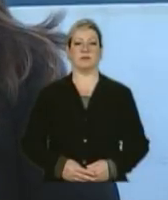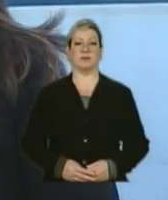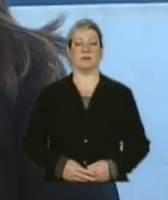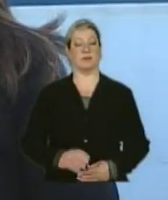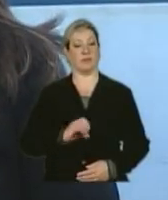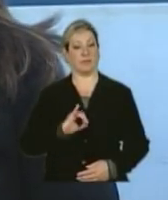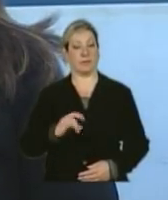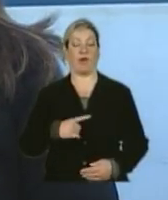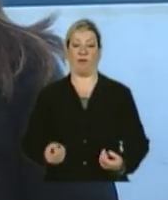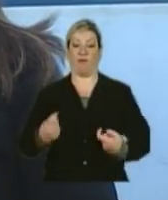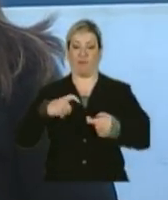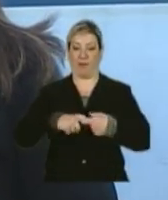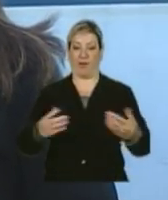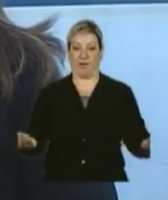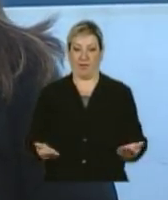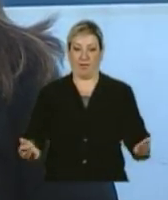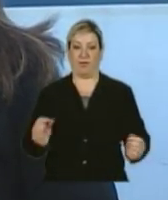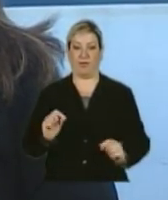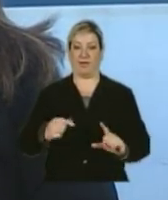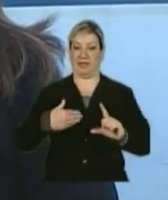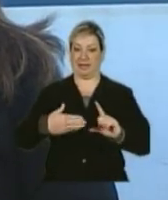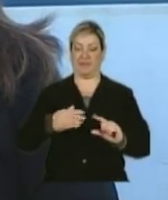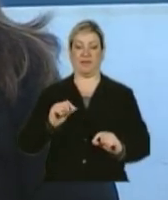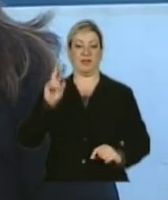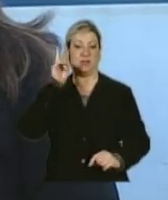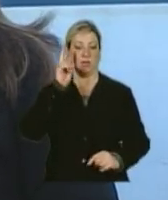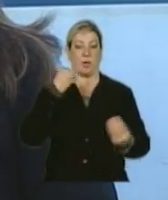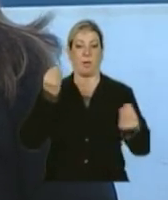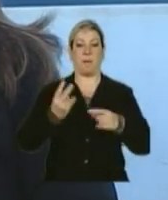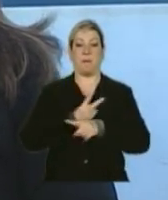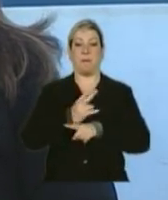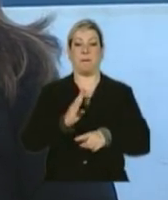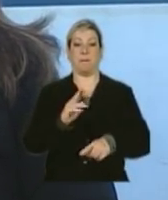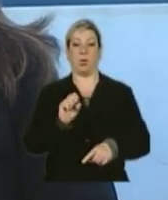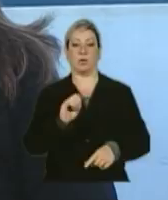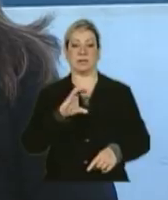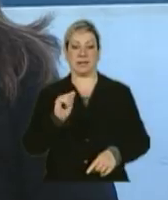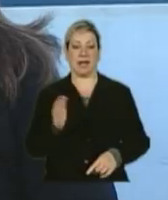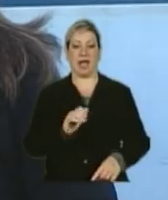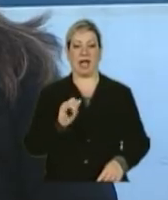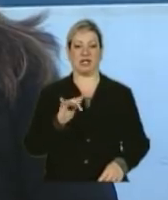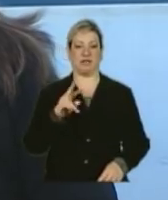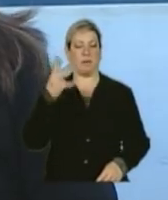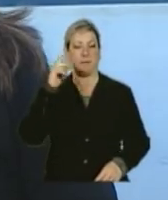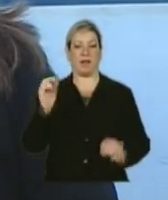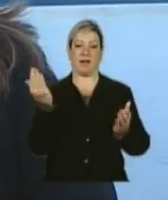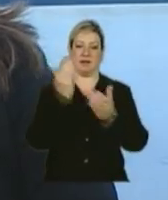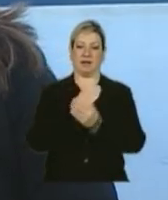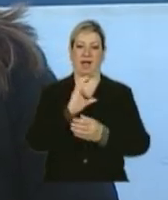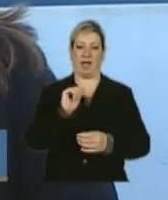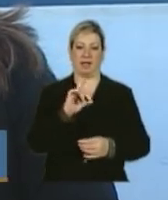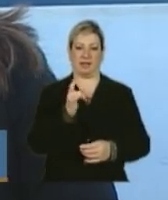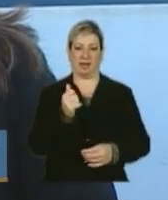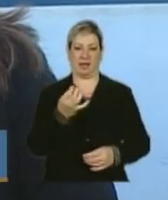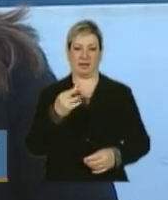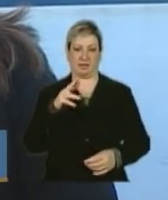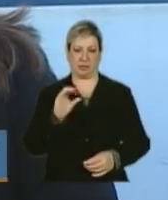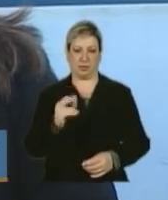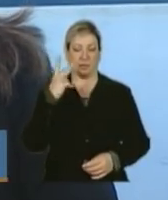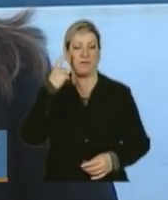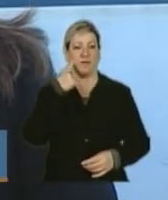Olá, estamos de volta com a teleconferência sobre a busca ativa para o cadastramento e a identificação de grupos